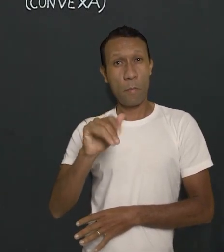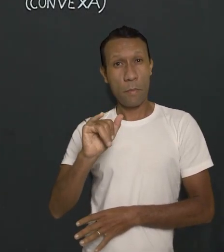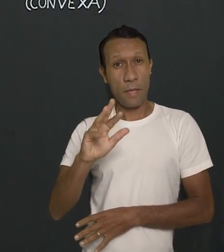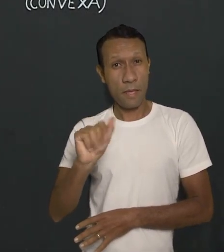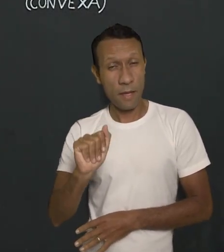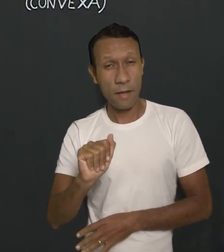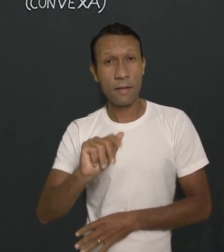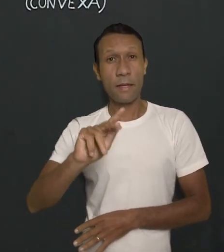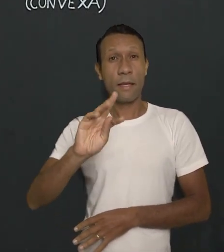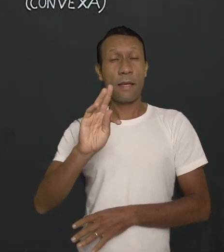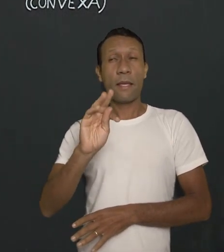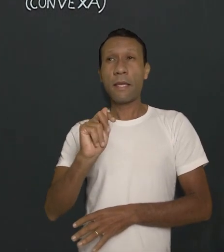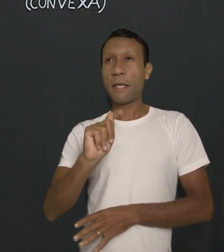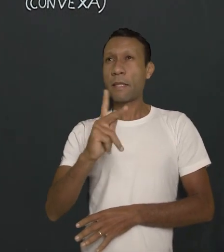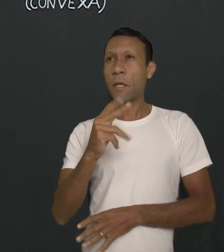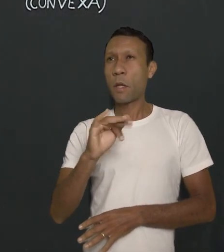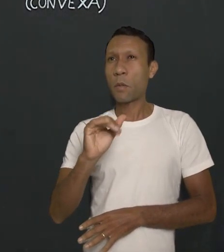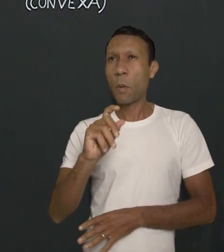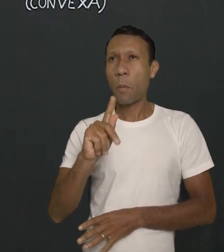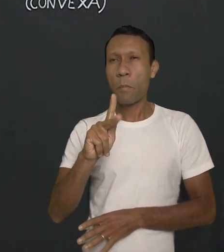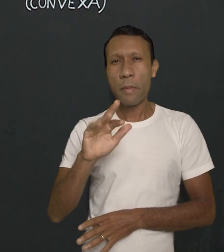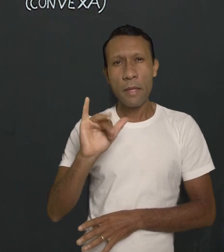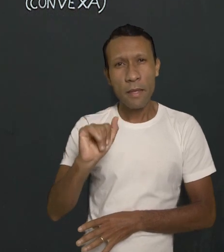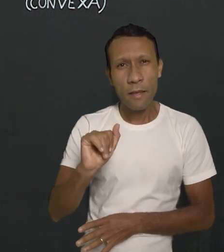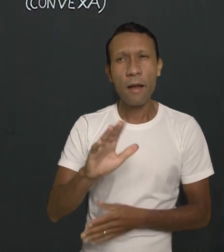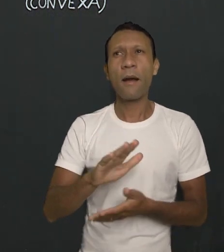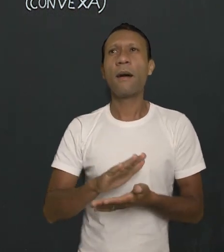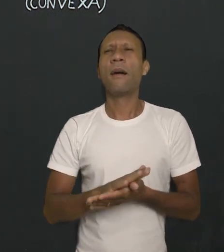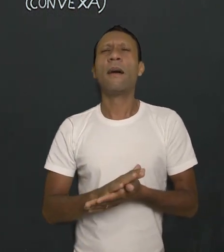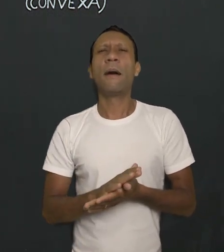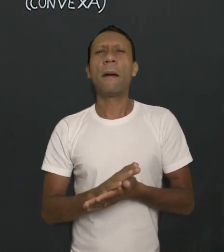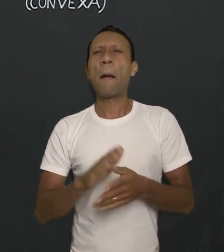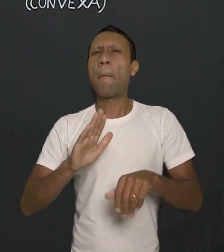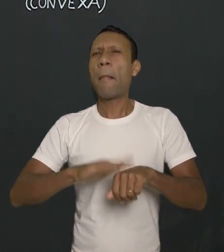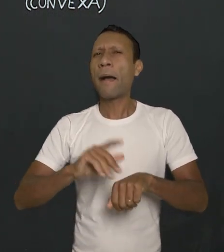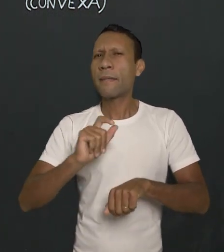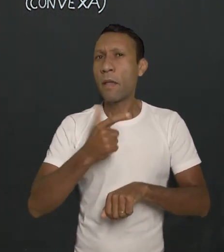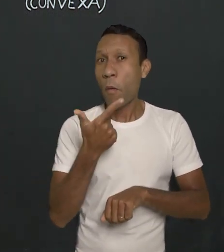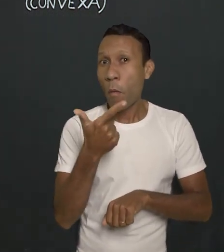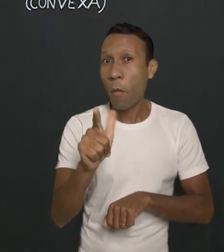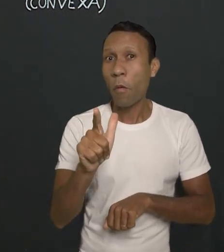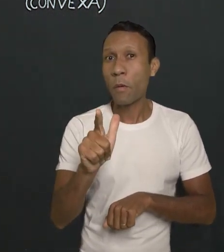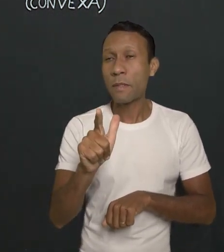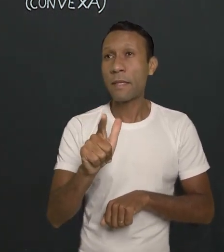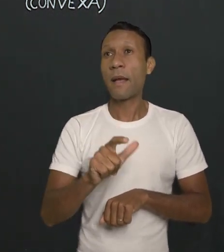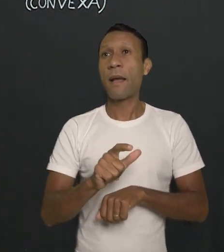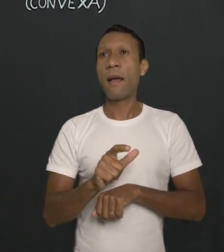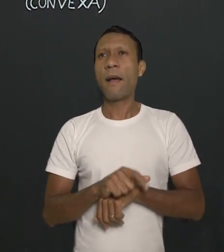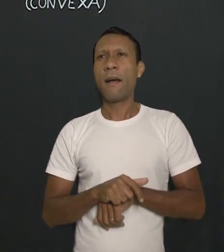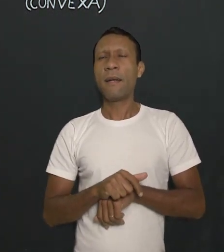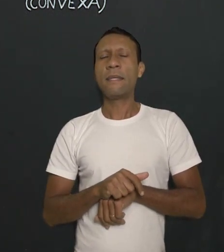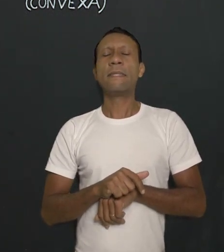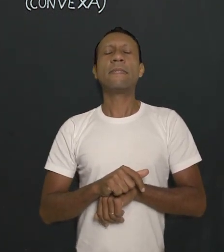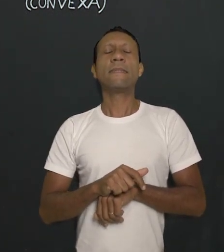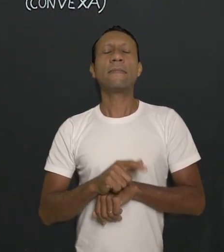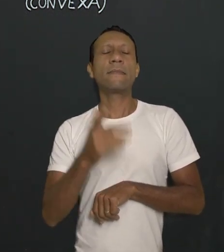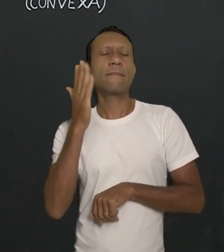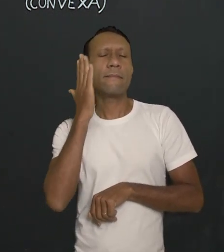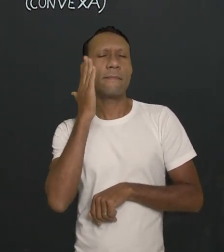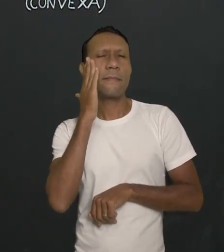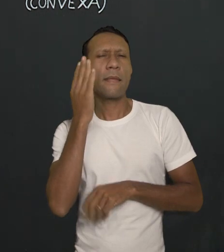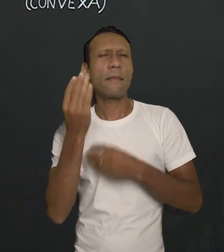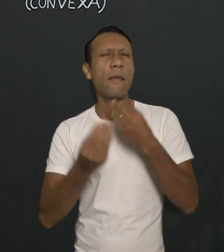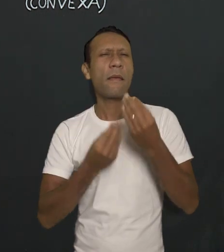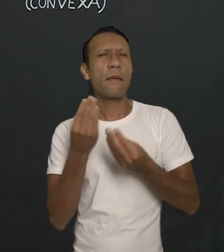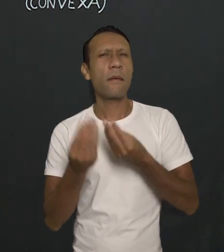a hipermetropia, o astigmatismo e vou falar de mais um, que é a presbiopia. Vamos